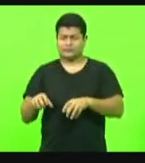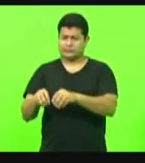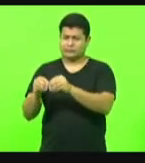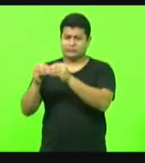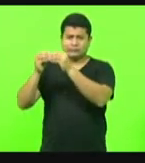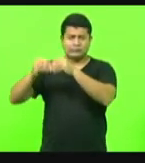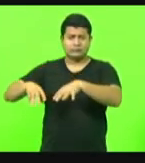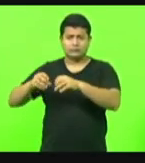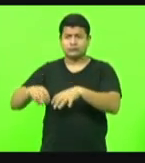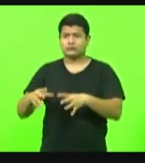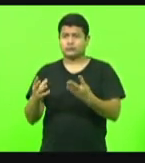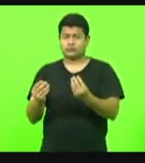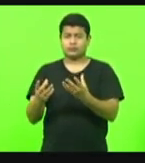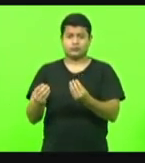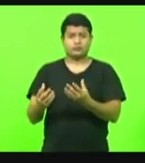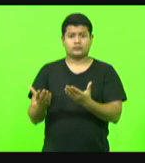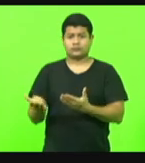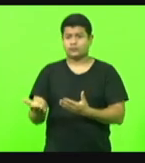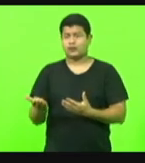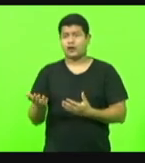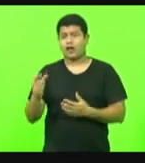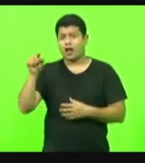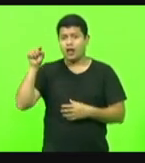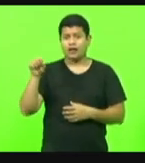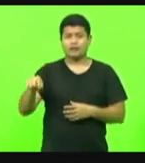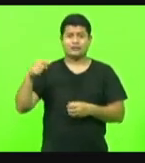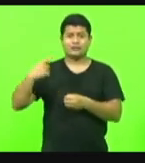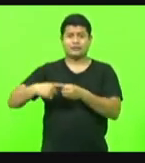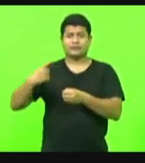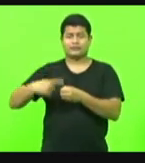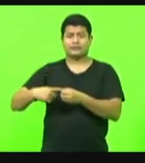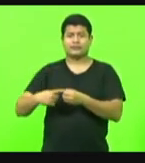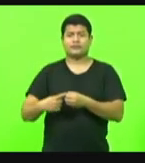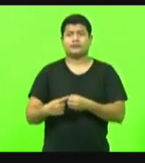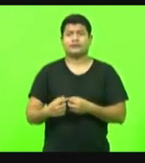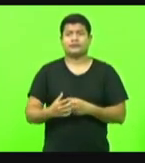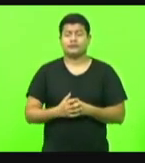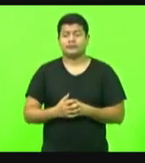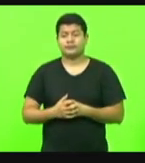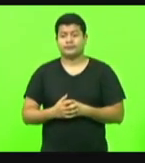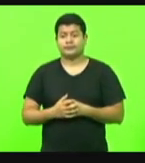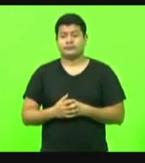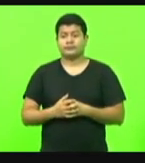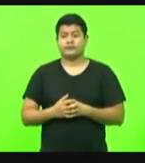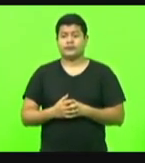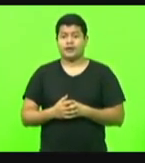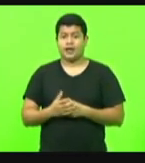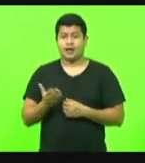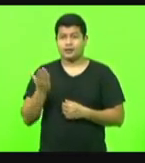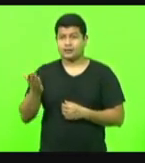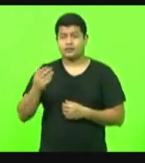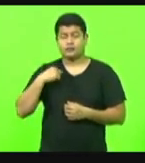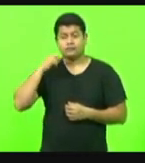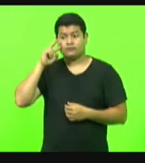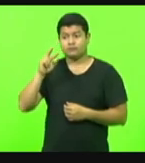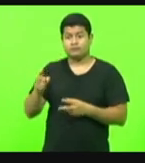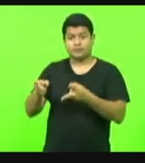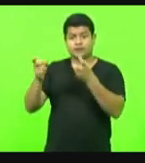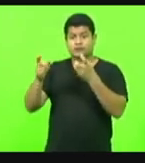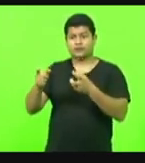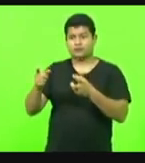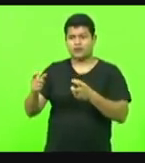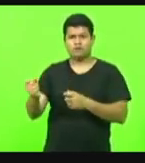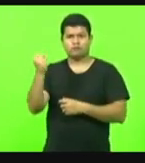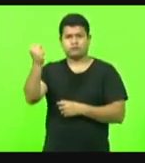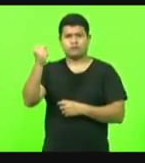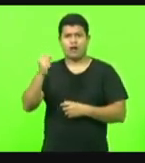lá naquele município, naquela região. Aí dá para ver a força das águas e o